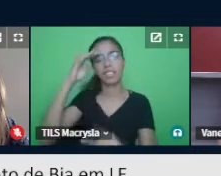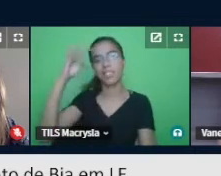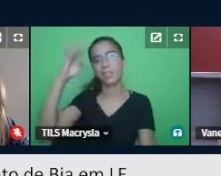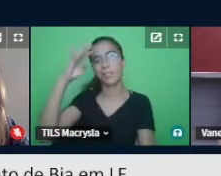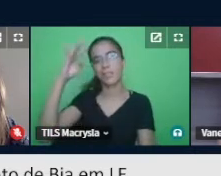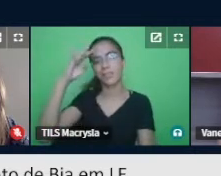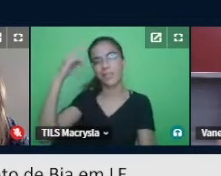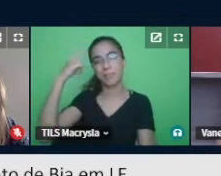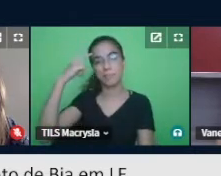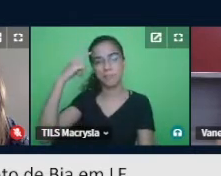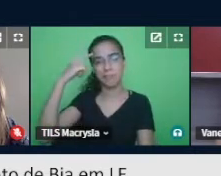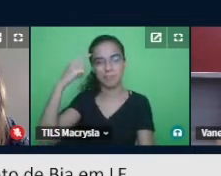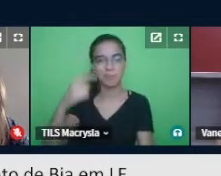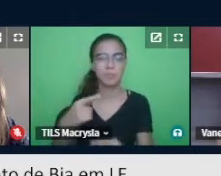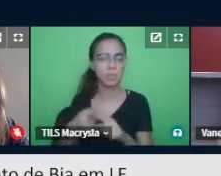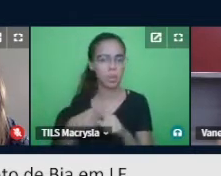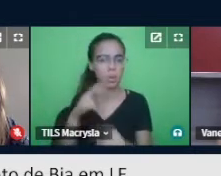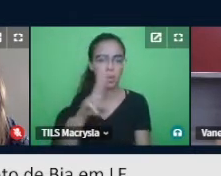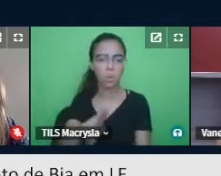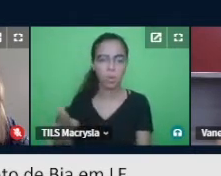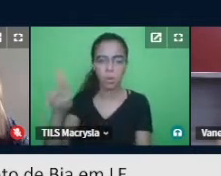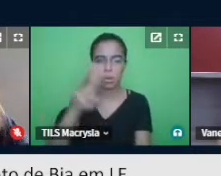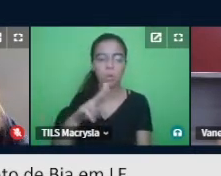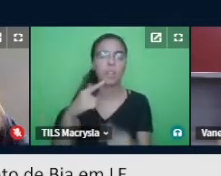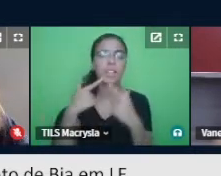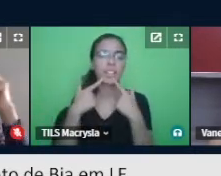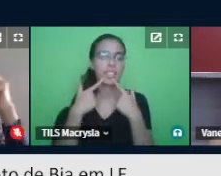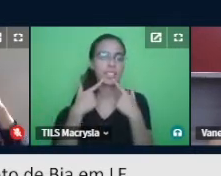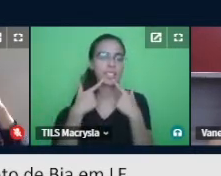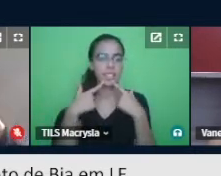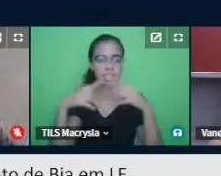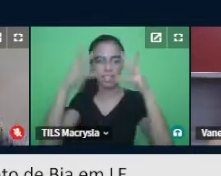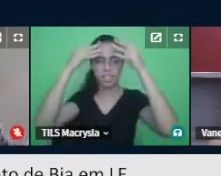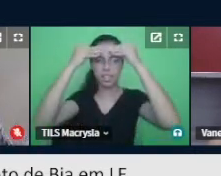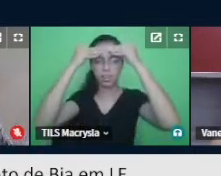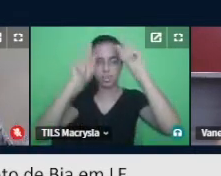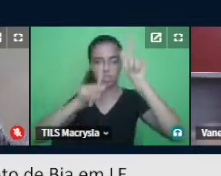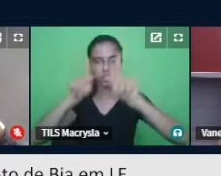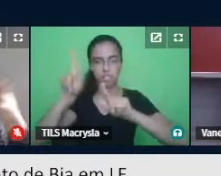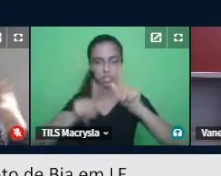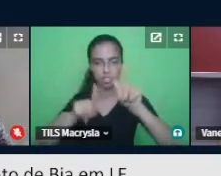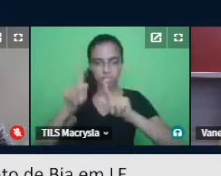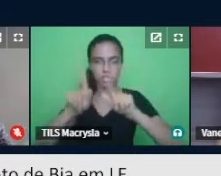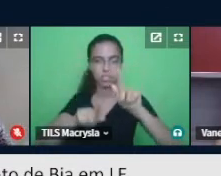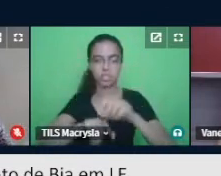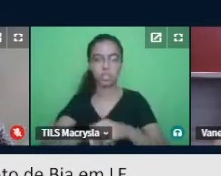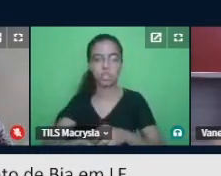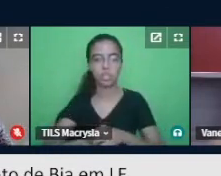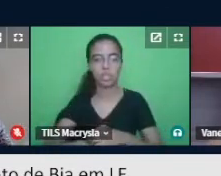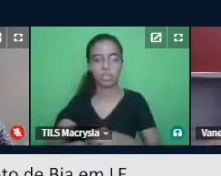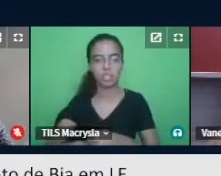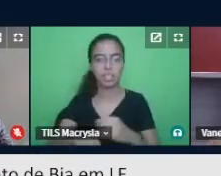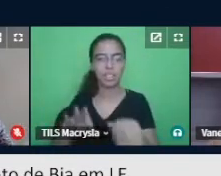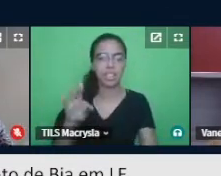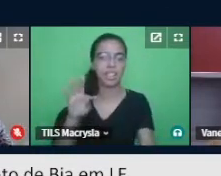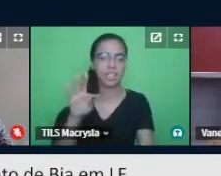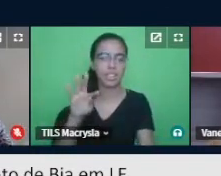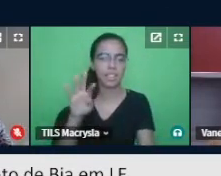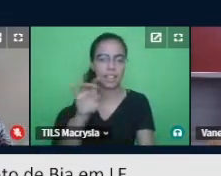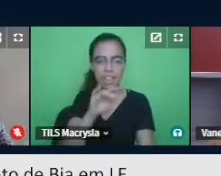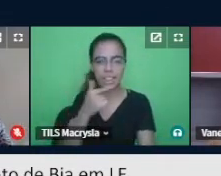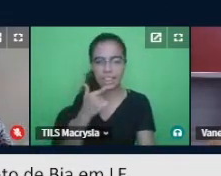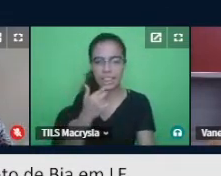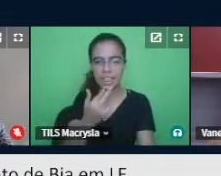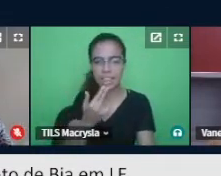porque eu tento usar uma linguagem gestual para explicar dois vocábulos, tired, lays, e eu